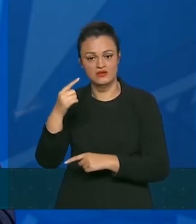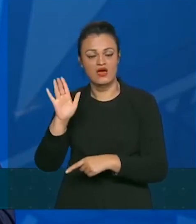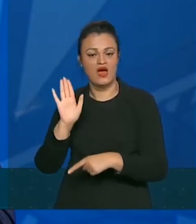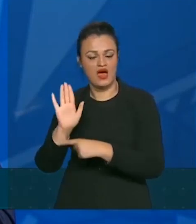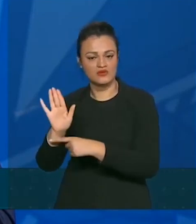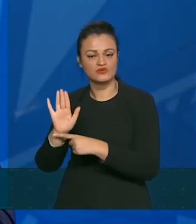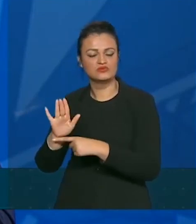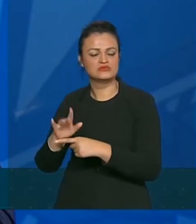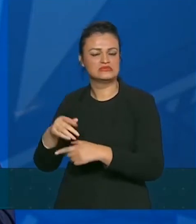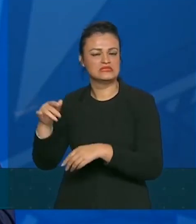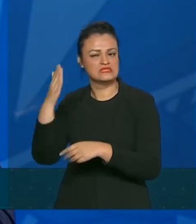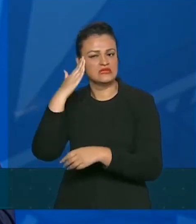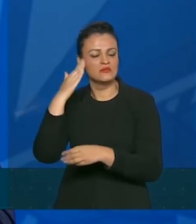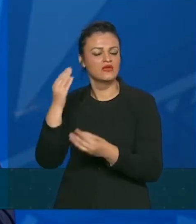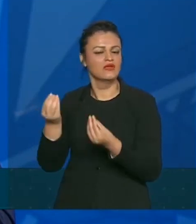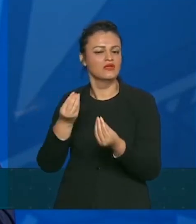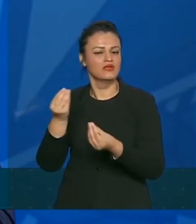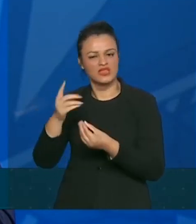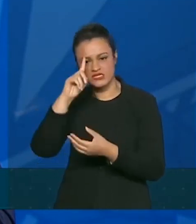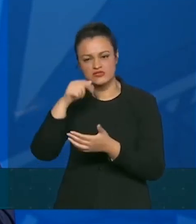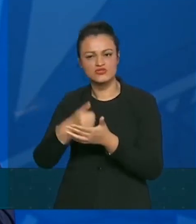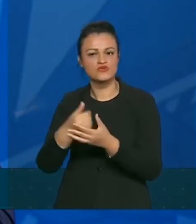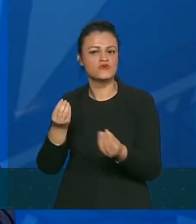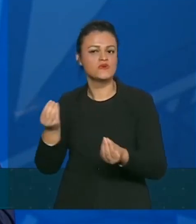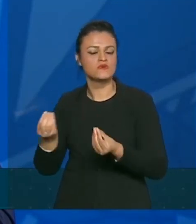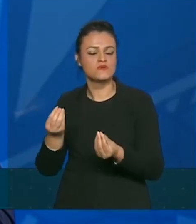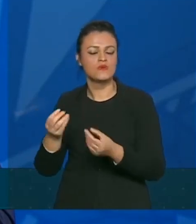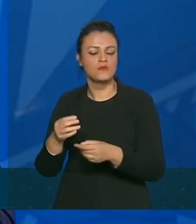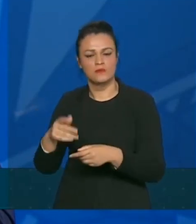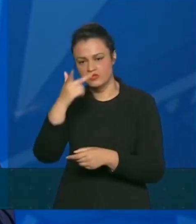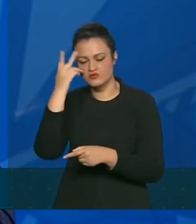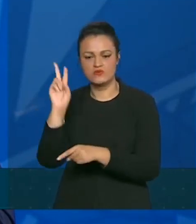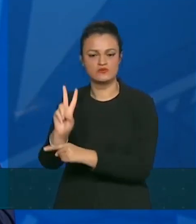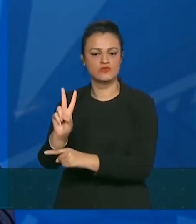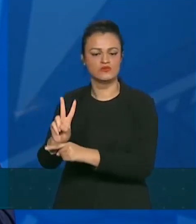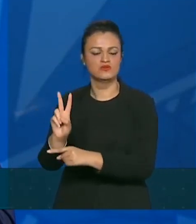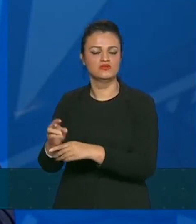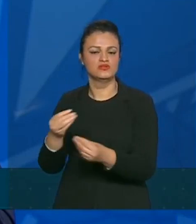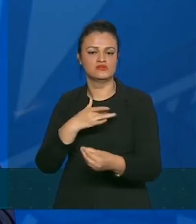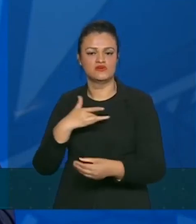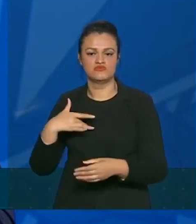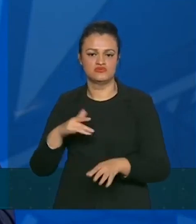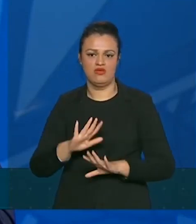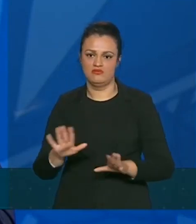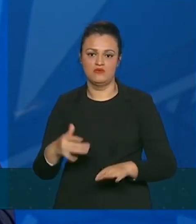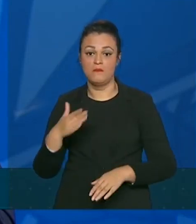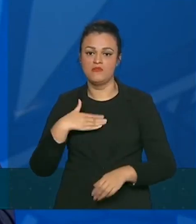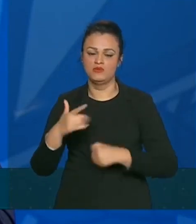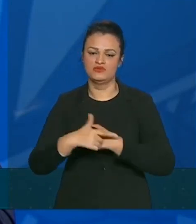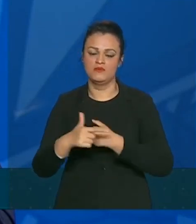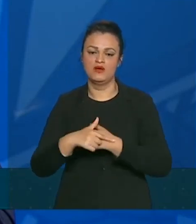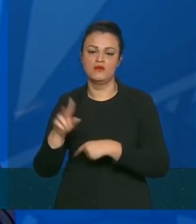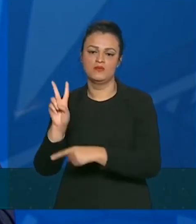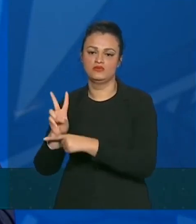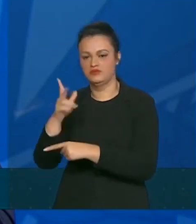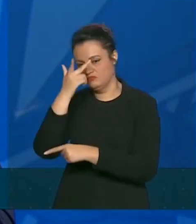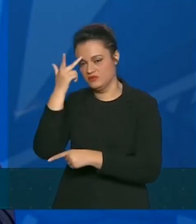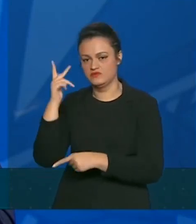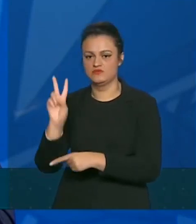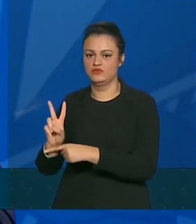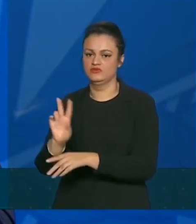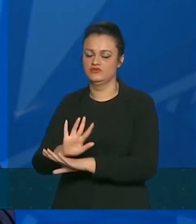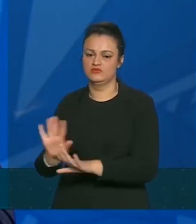ela ajuda a definir formas de fazer que possam proteger as pessoas. Acho que a minha função aqui é ajudar a proteger as pessoas.